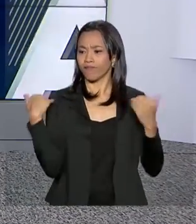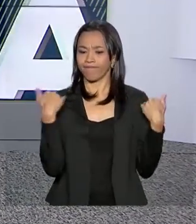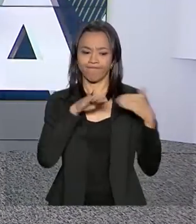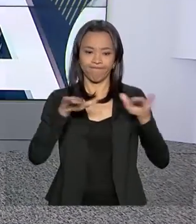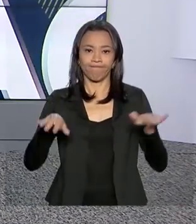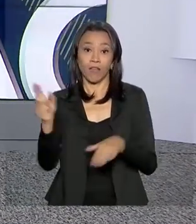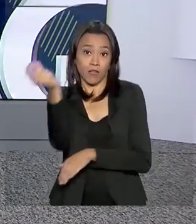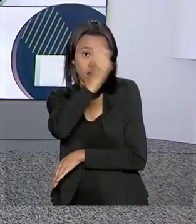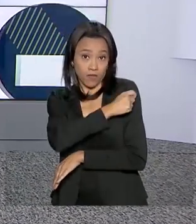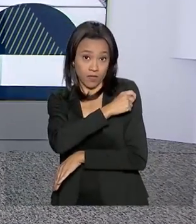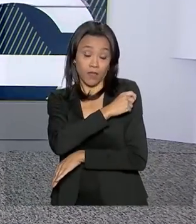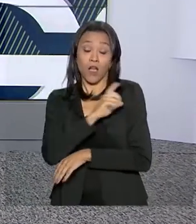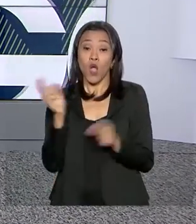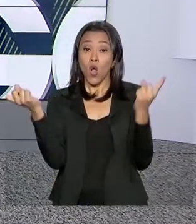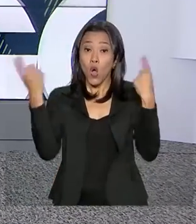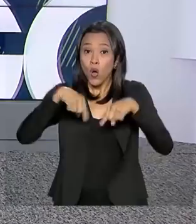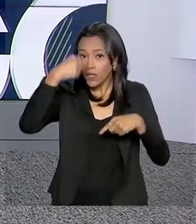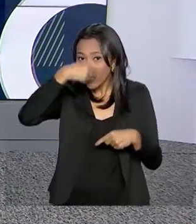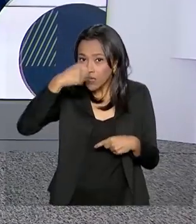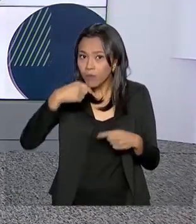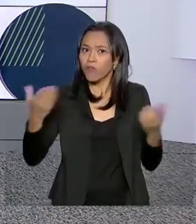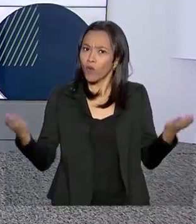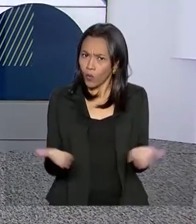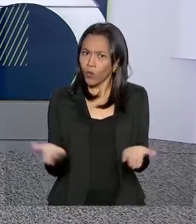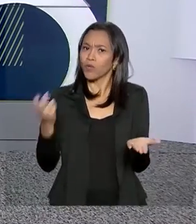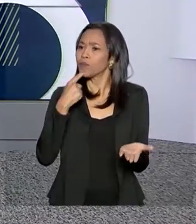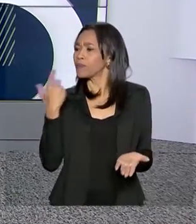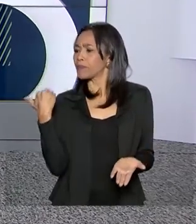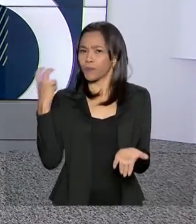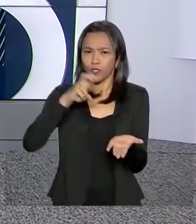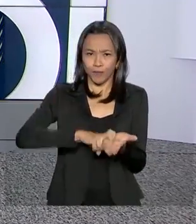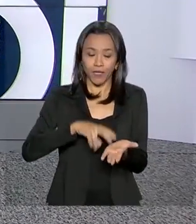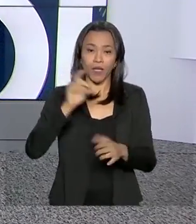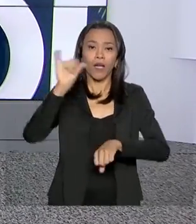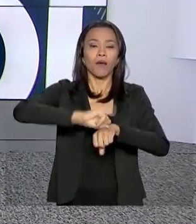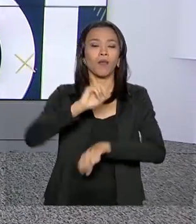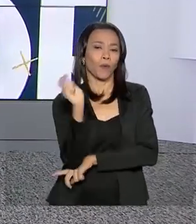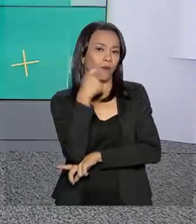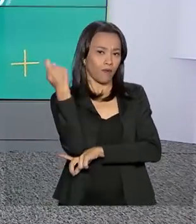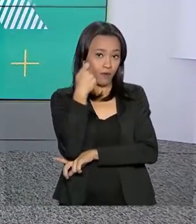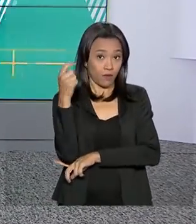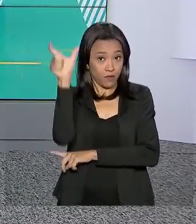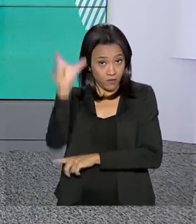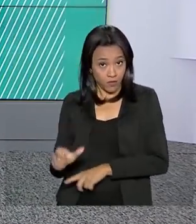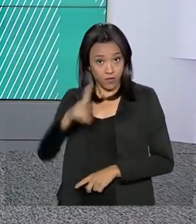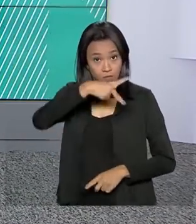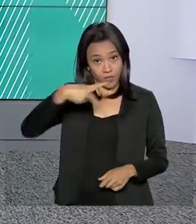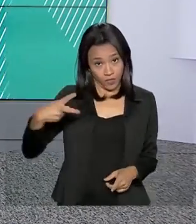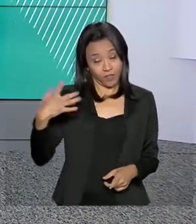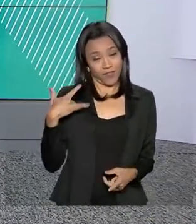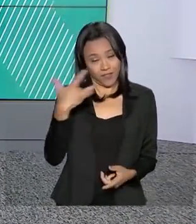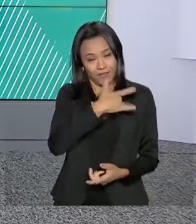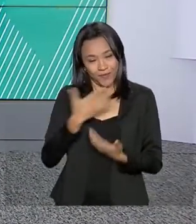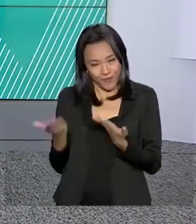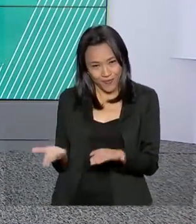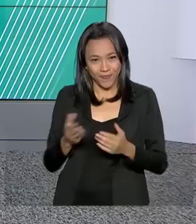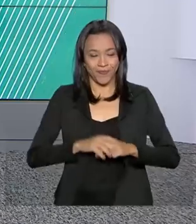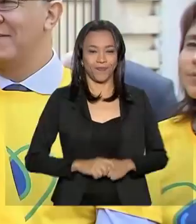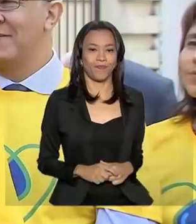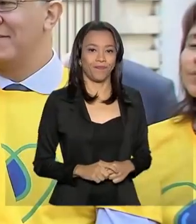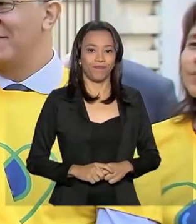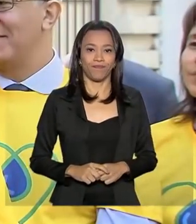gripe. O lançamento foi feito agora de manhã em Porto Alegre pelo ministro da Saúde, Luiz Henrique Mandetta.